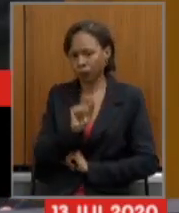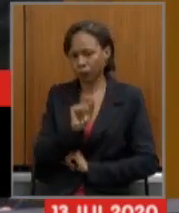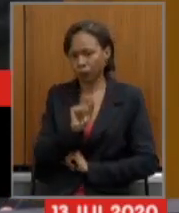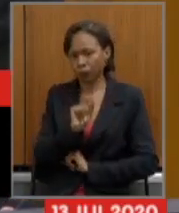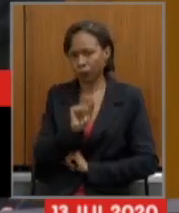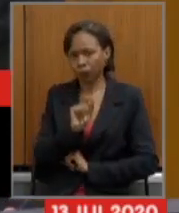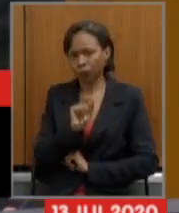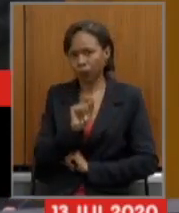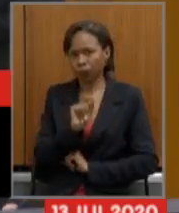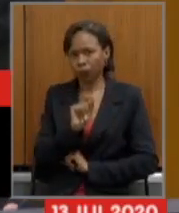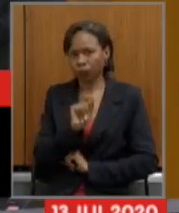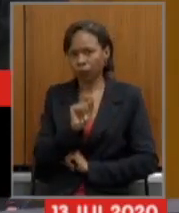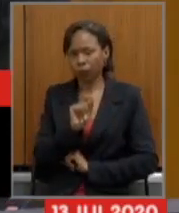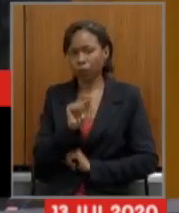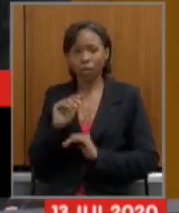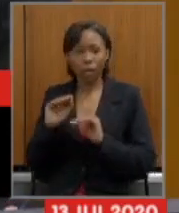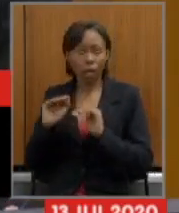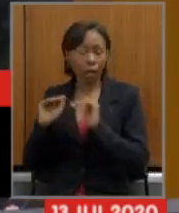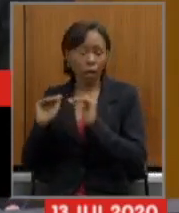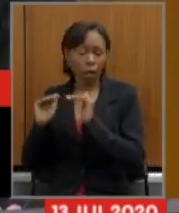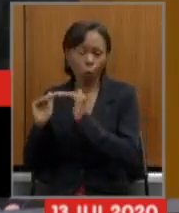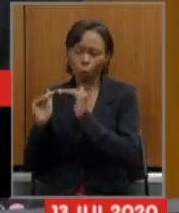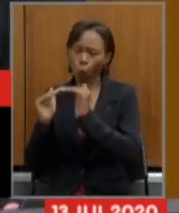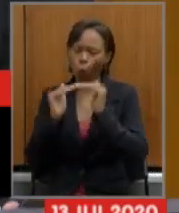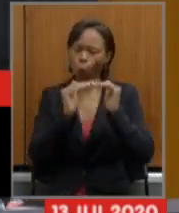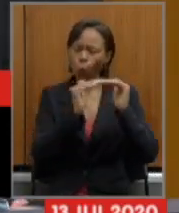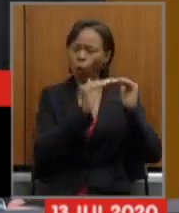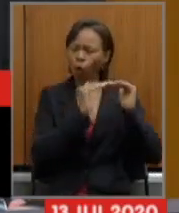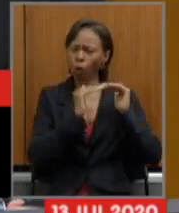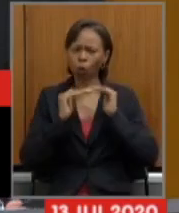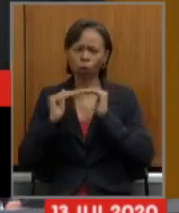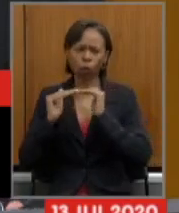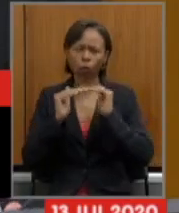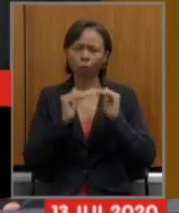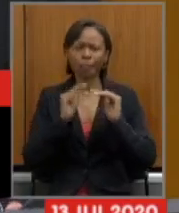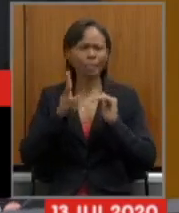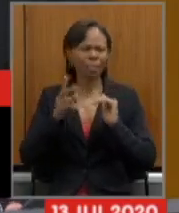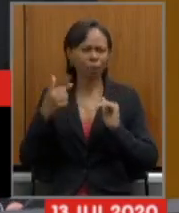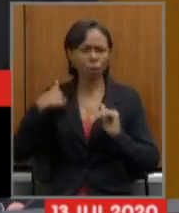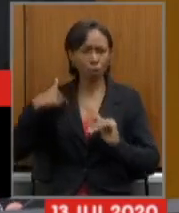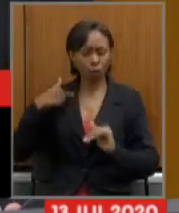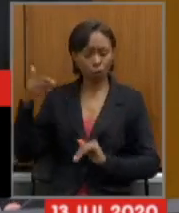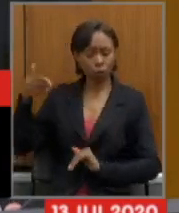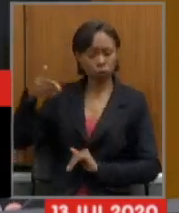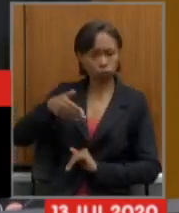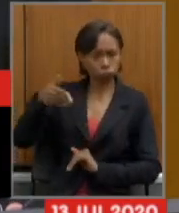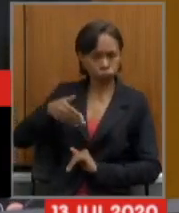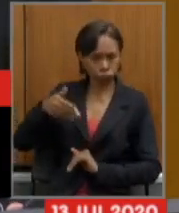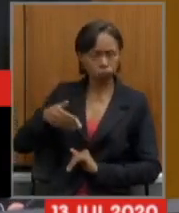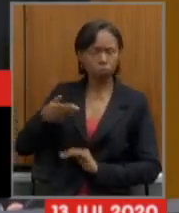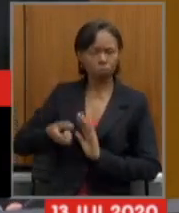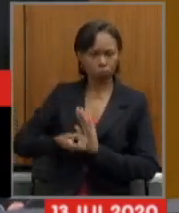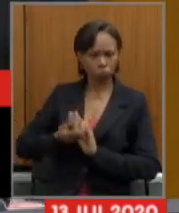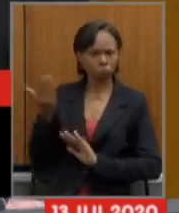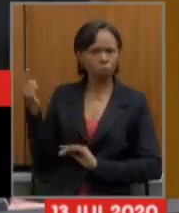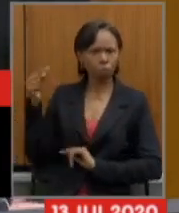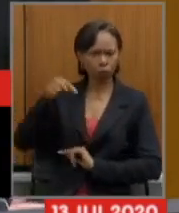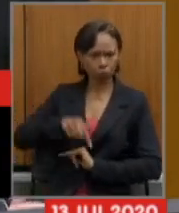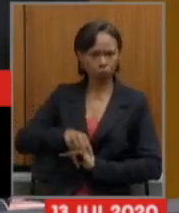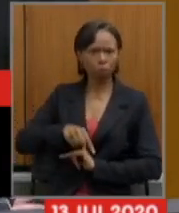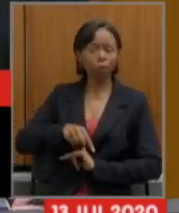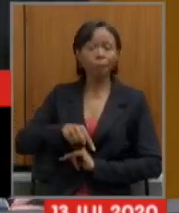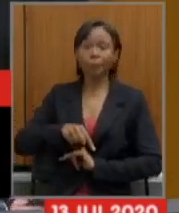o que, aliás, é consenso em todas as vezes que estive aqui nesta casa. A situação